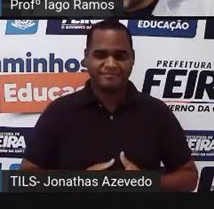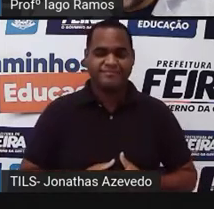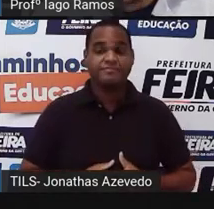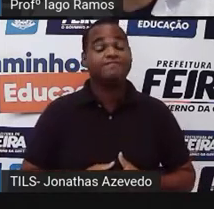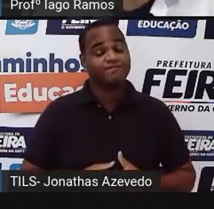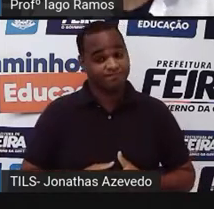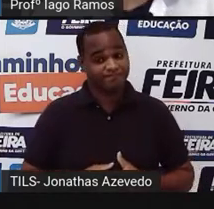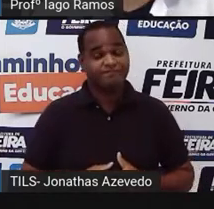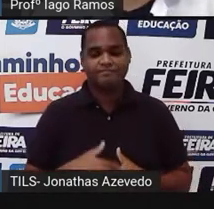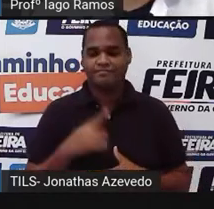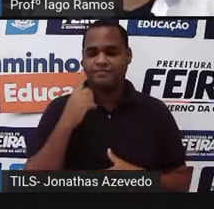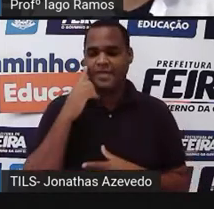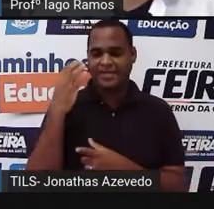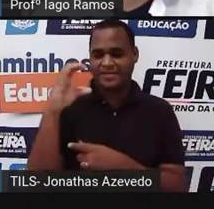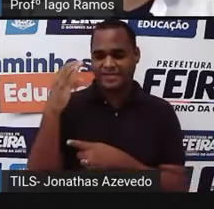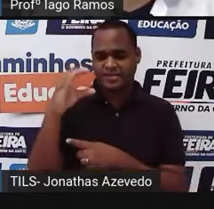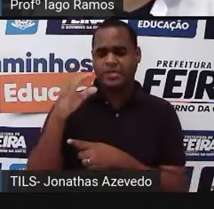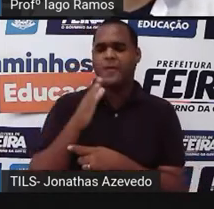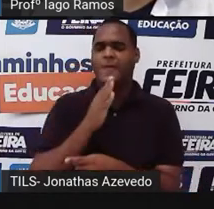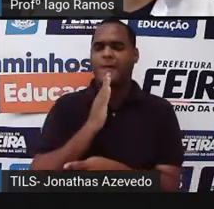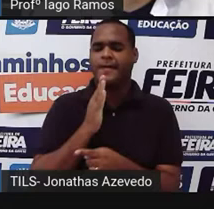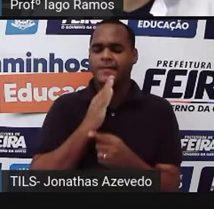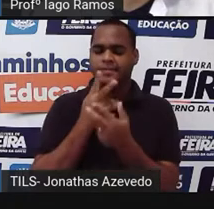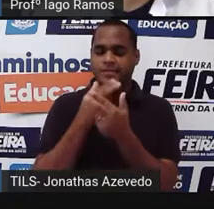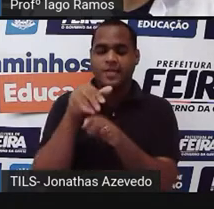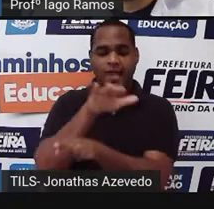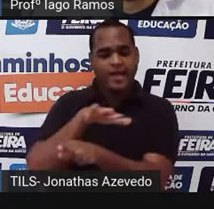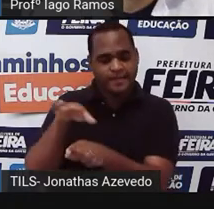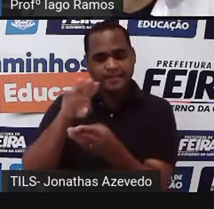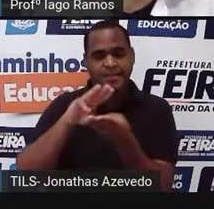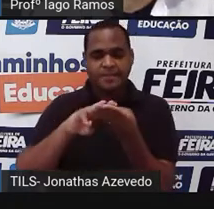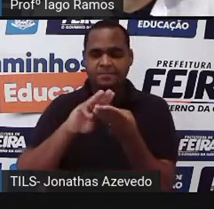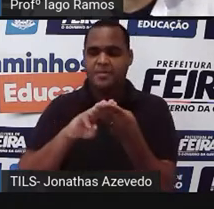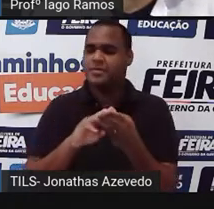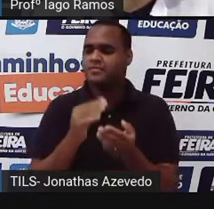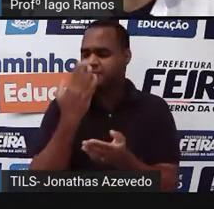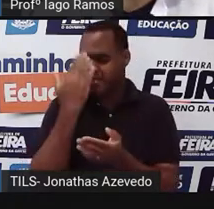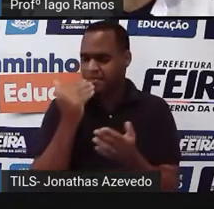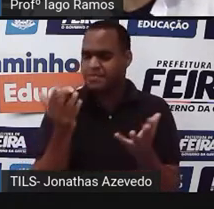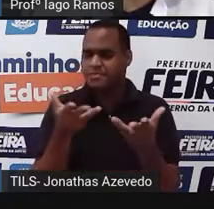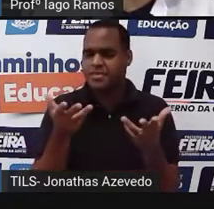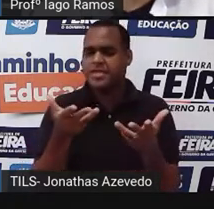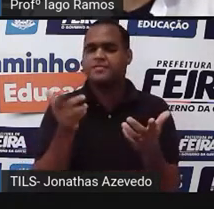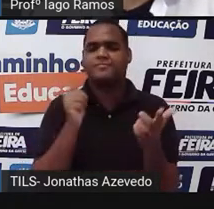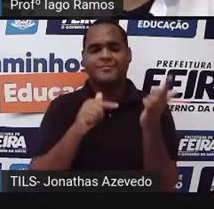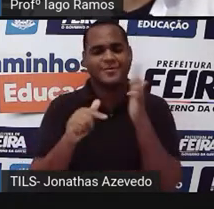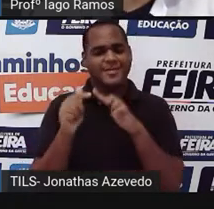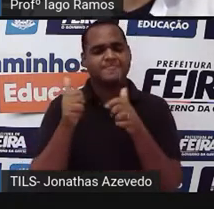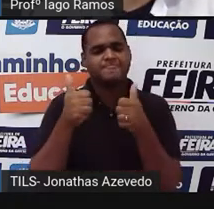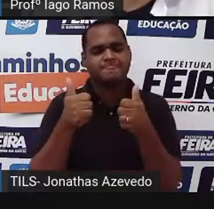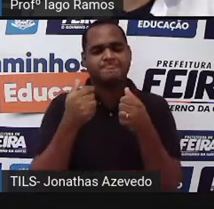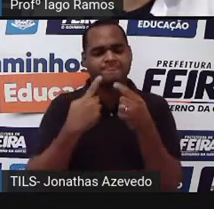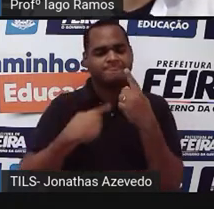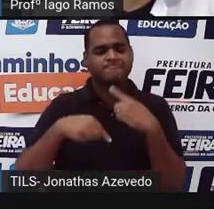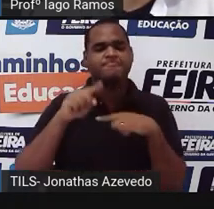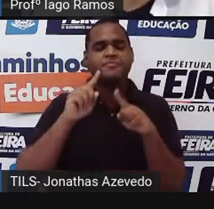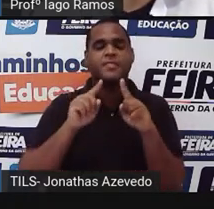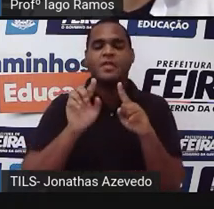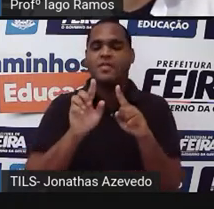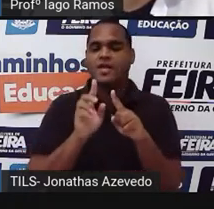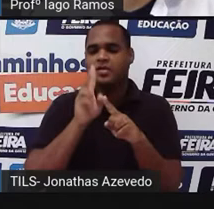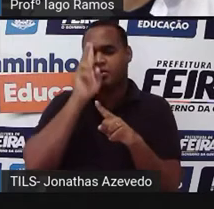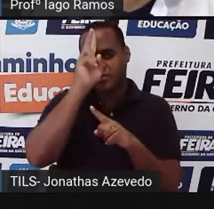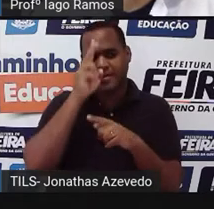Cientista do mundo da matemática e faz a diferença, né? Qual é a história de inspiração que eu estou